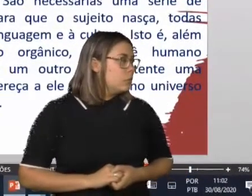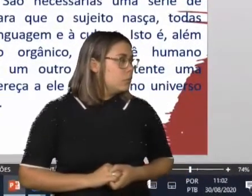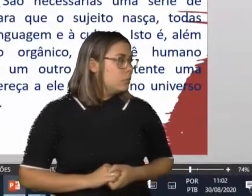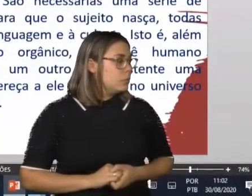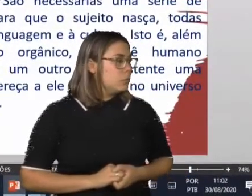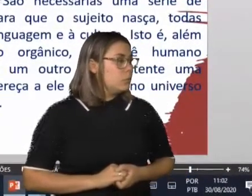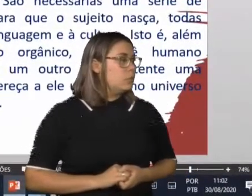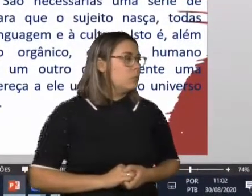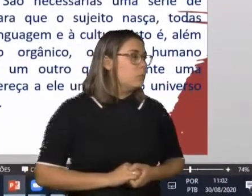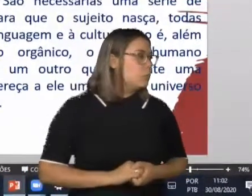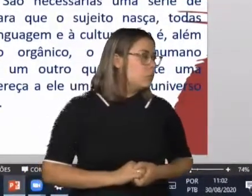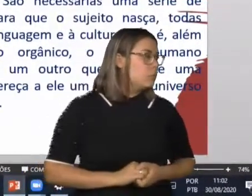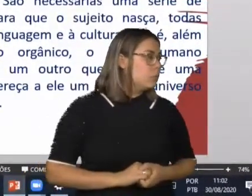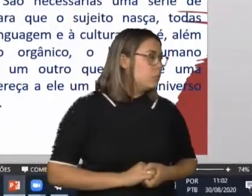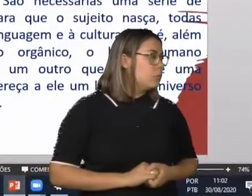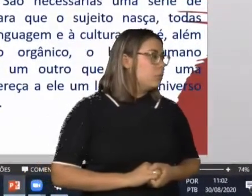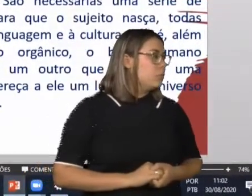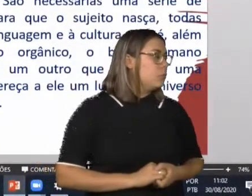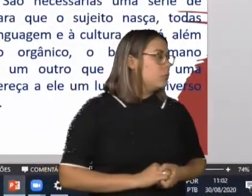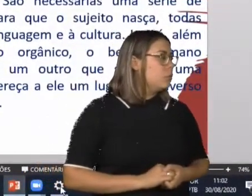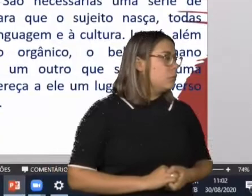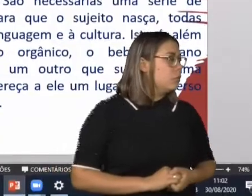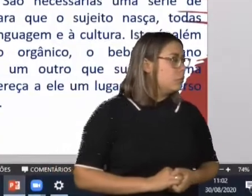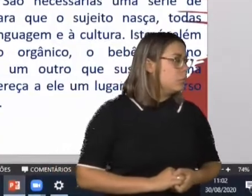coloquei os meus slides em modo apresentação. Está tudo certo ou não?